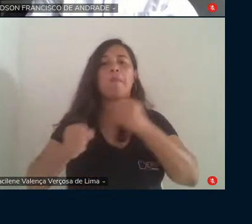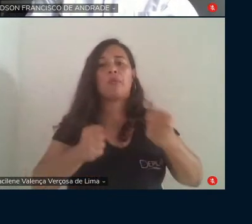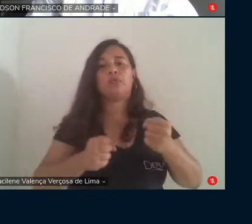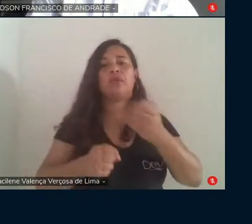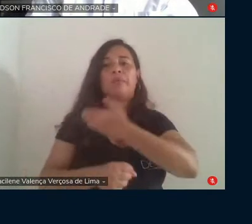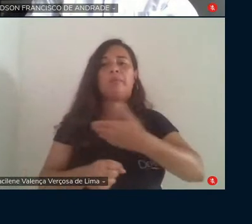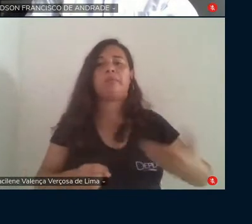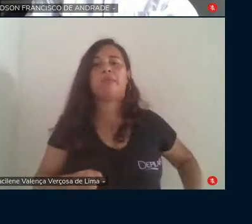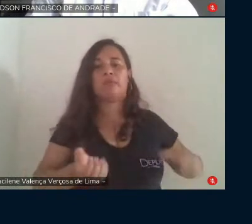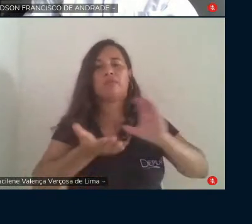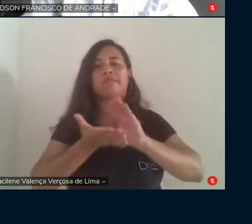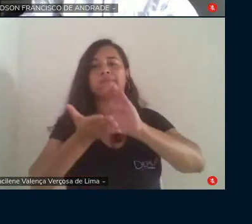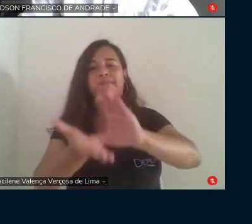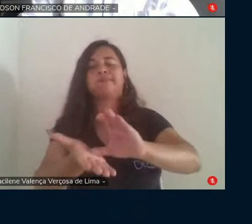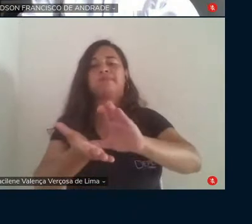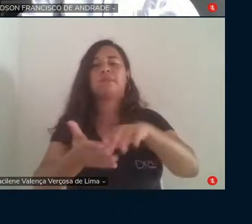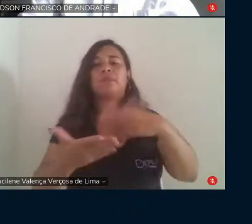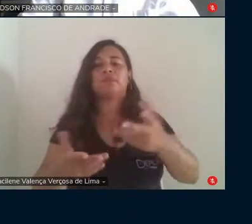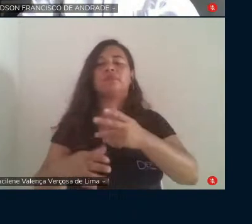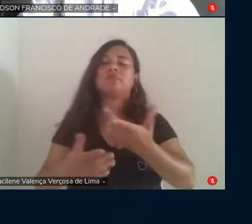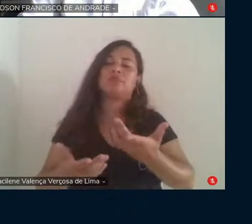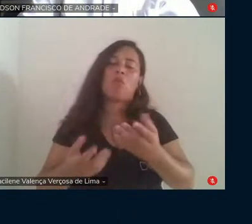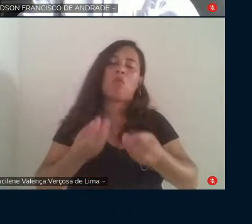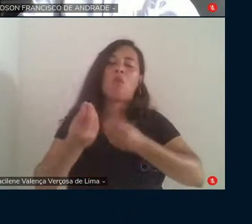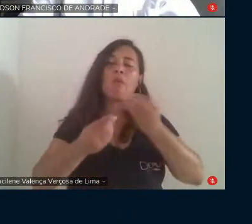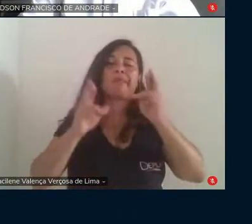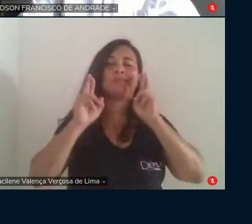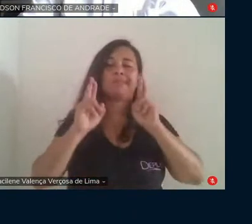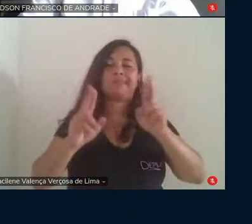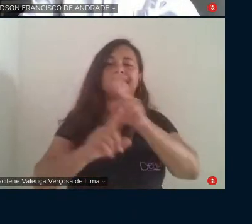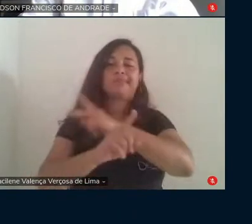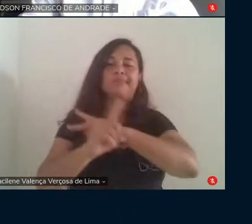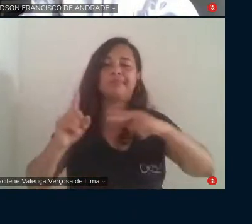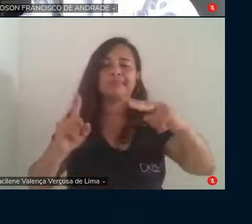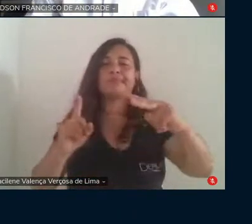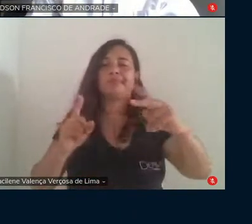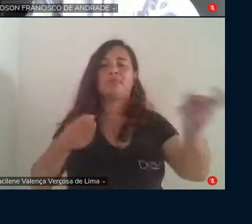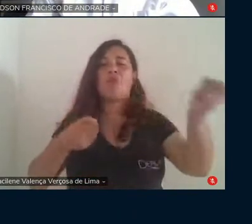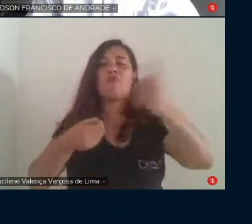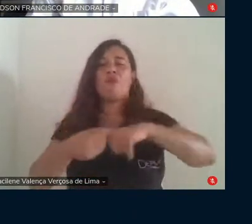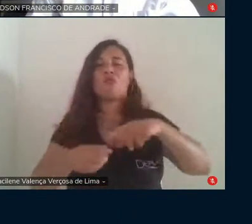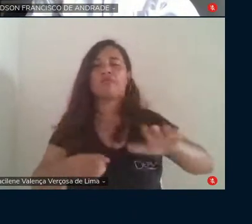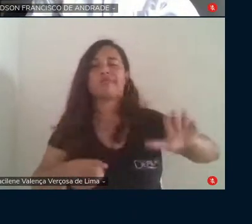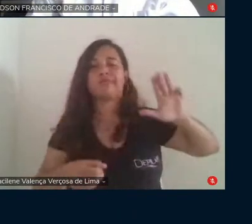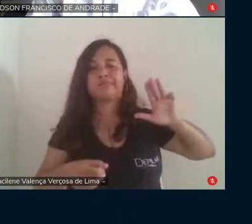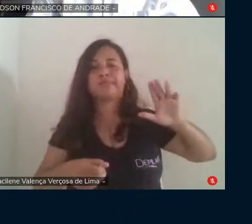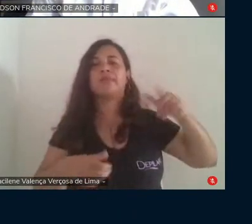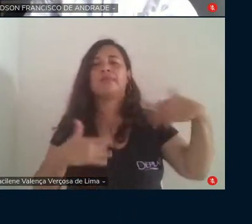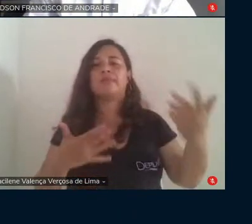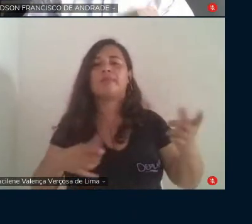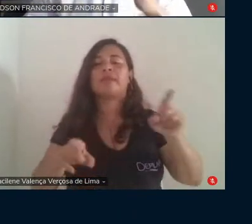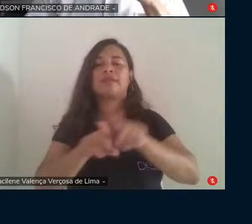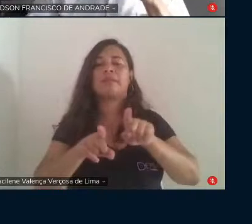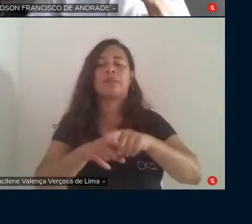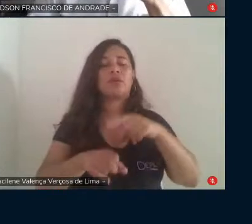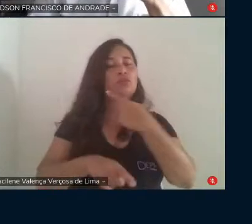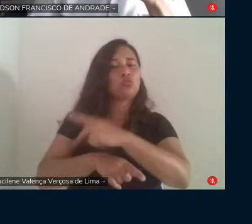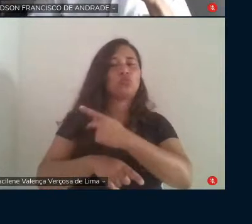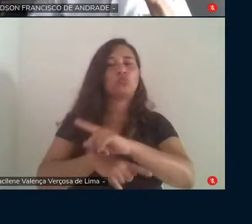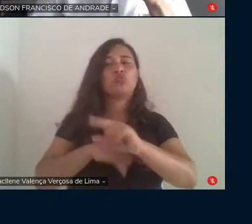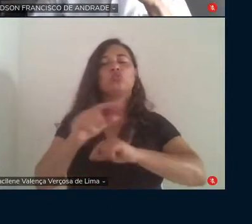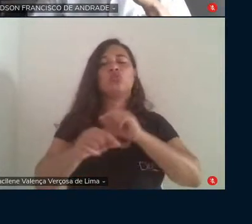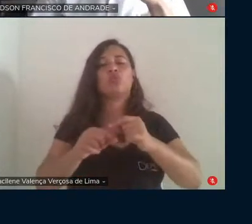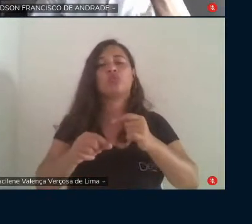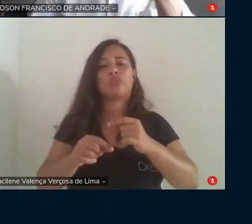com essa perspectiva esperançosa do retorno do presidente Lula e com a sua afirmação de que as políticas